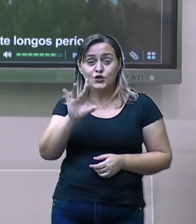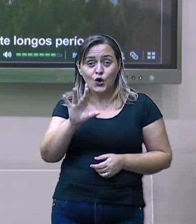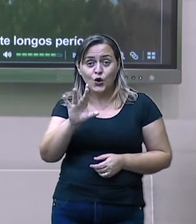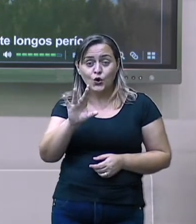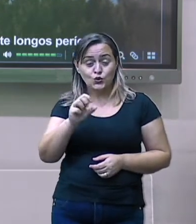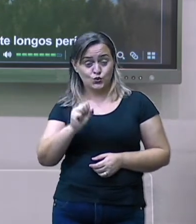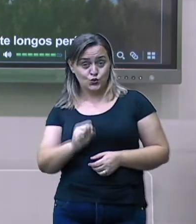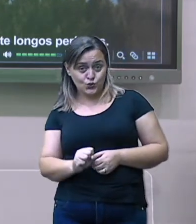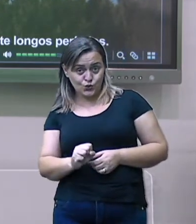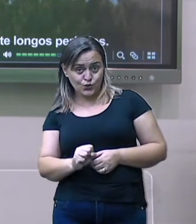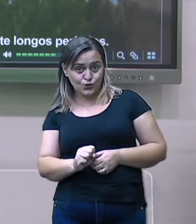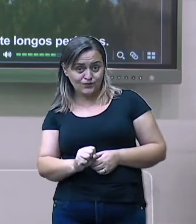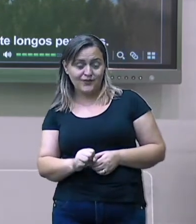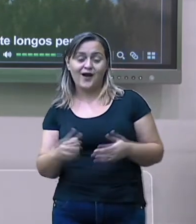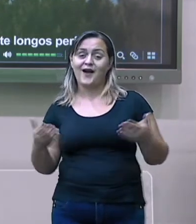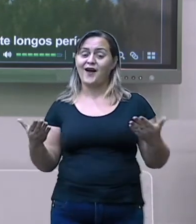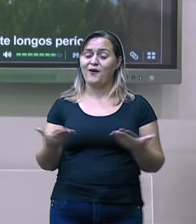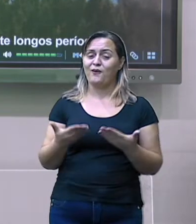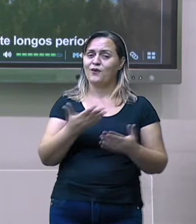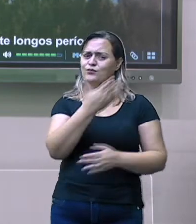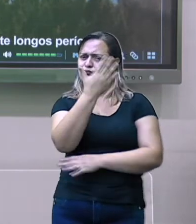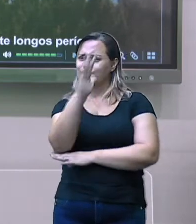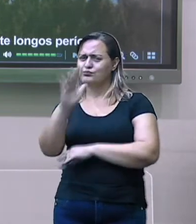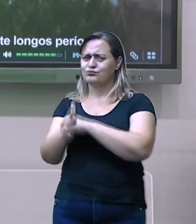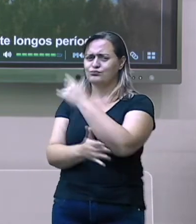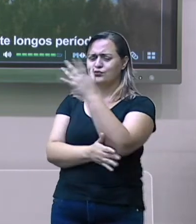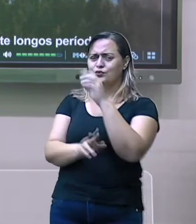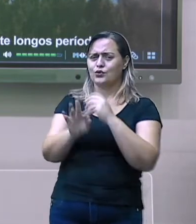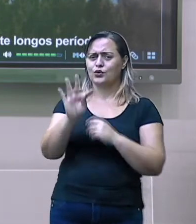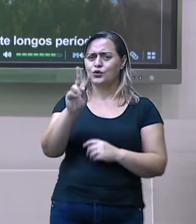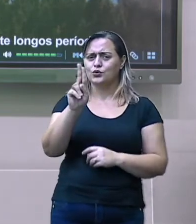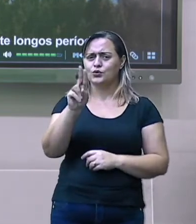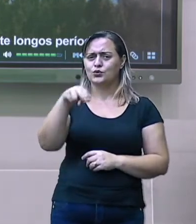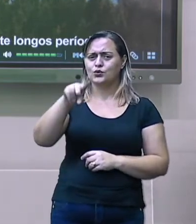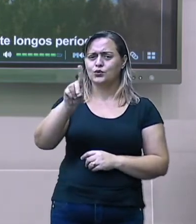norte. Mas a tundra é a vegetação. Ok?